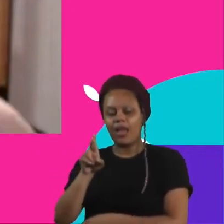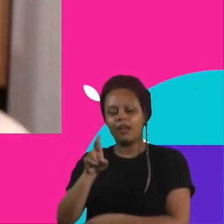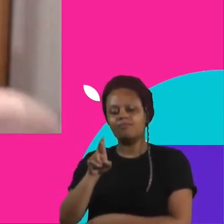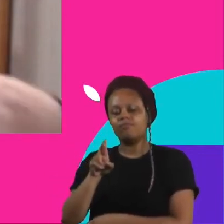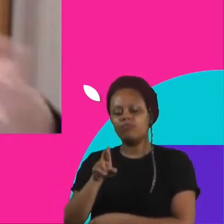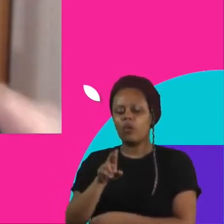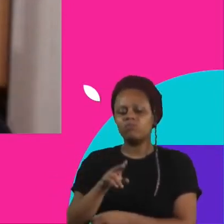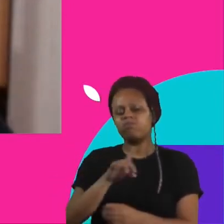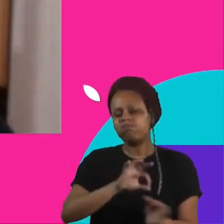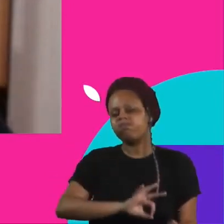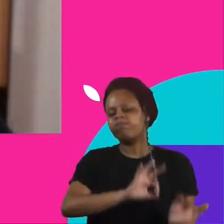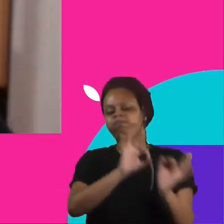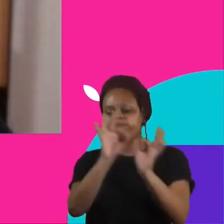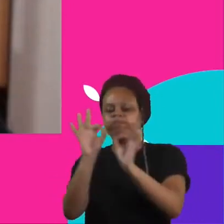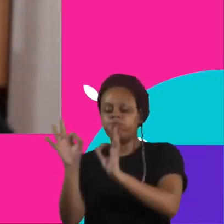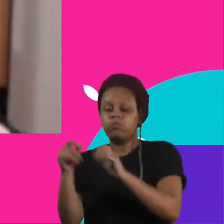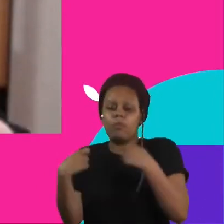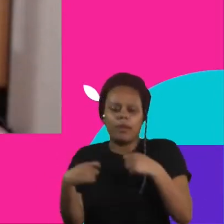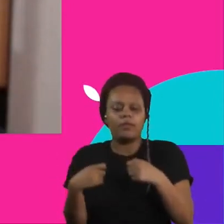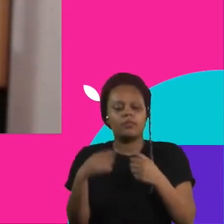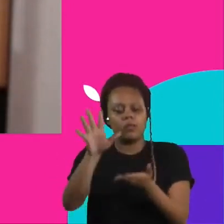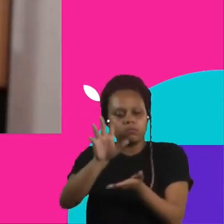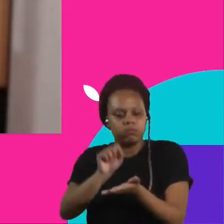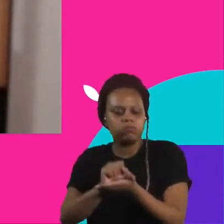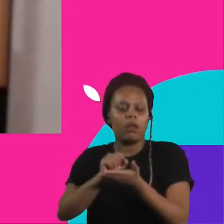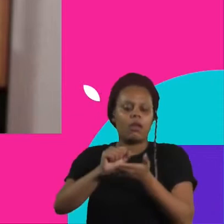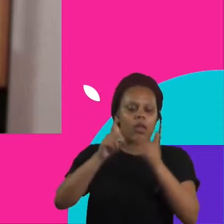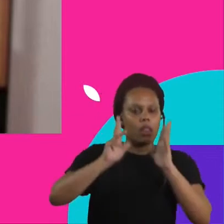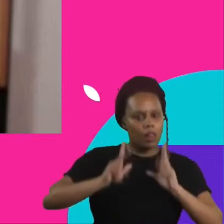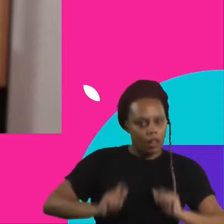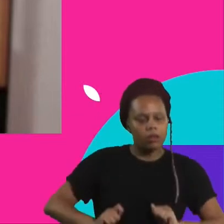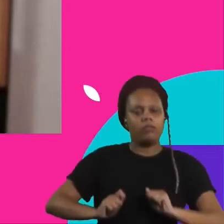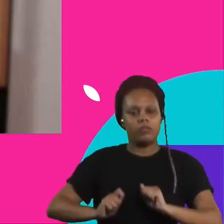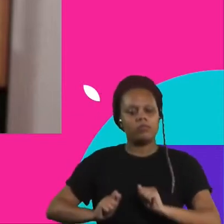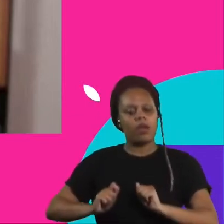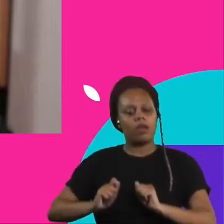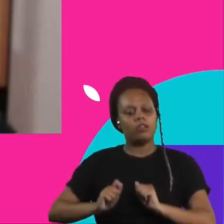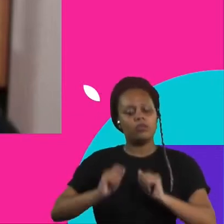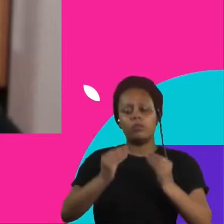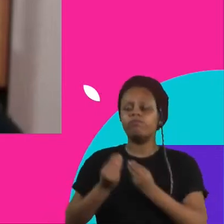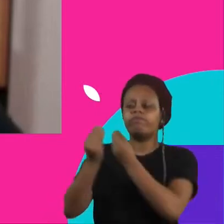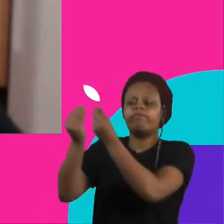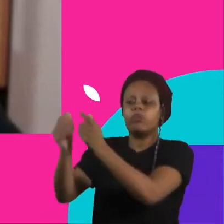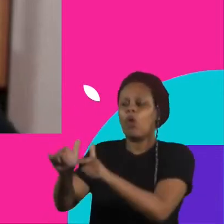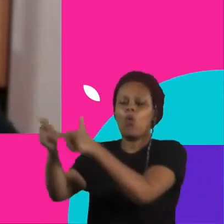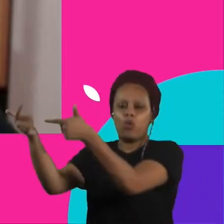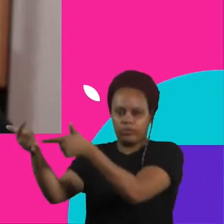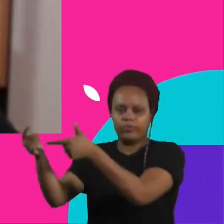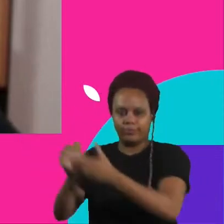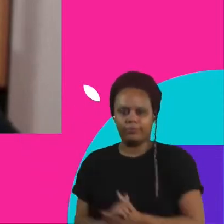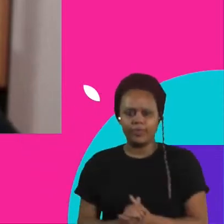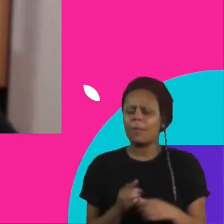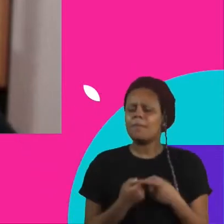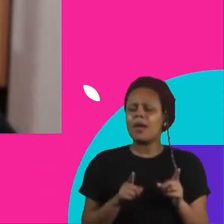você tem que tratar, fazer limpeza, cruzar e você vai carregar em algum outro lugar. E por que o homem